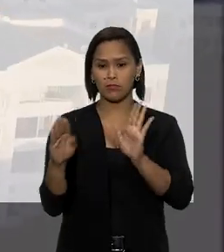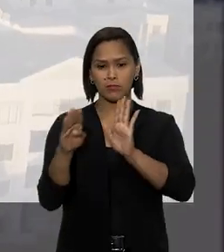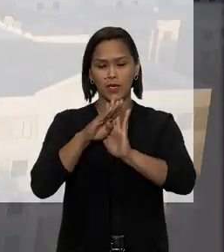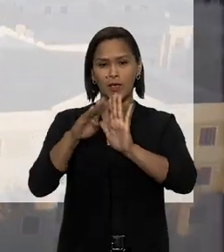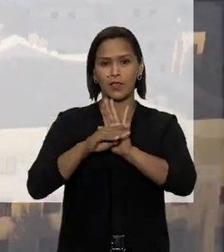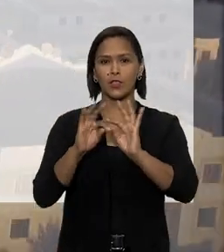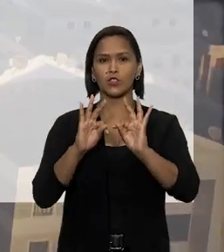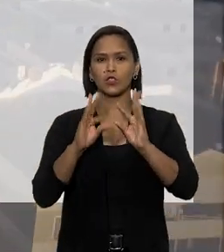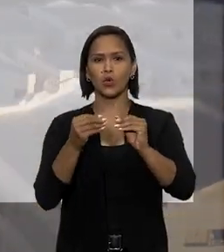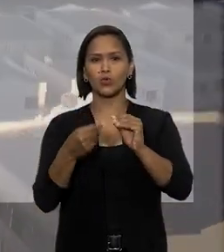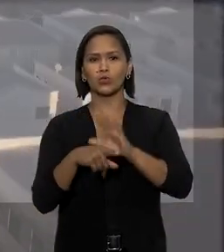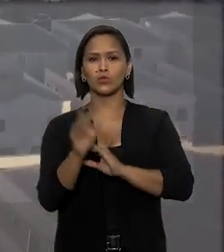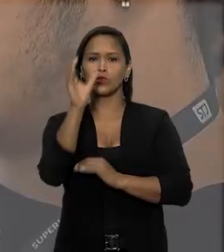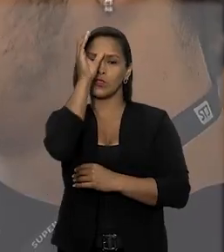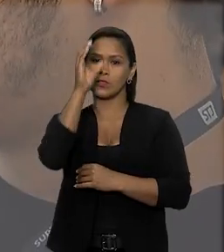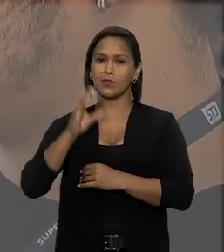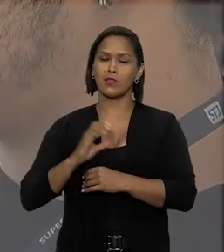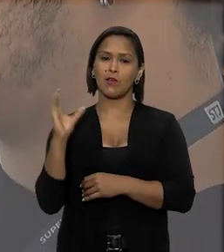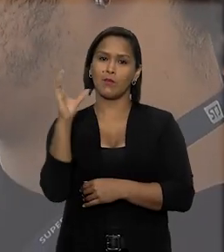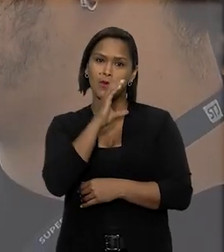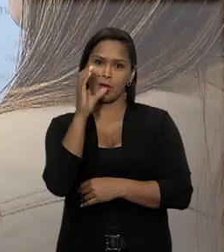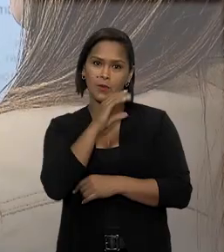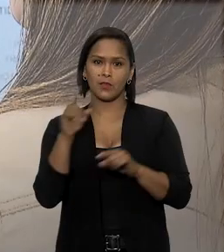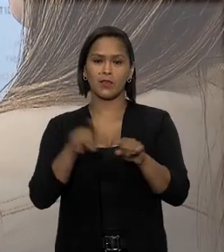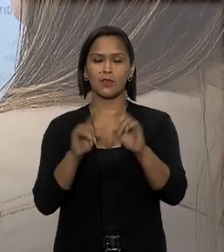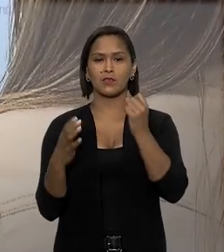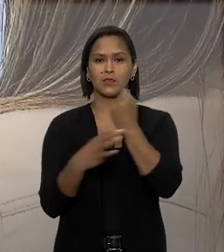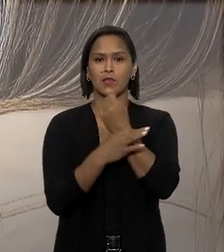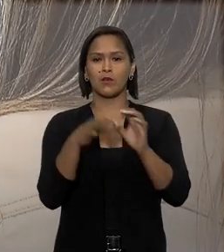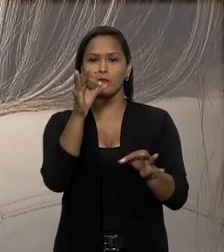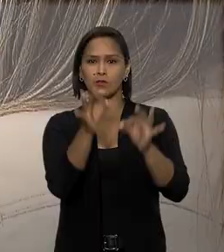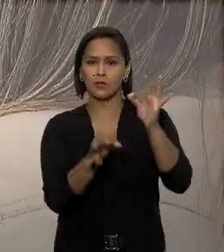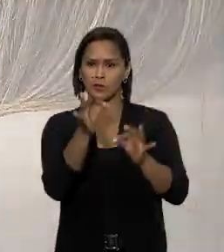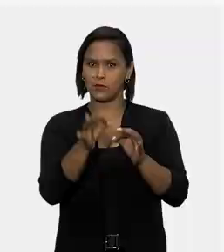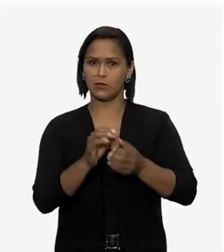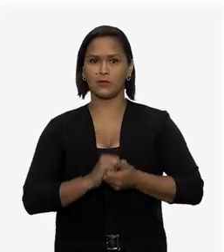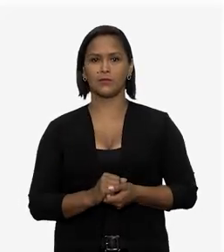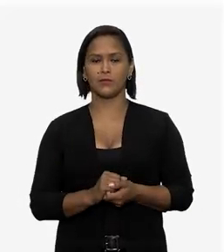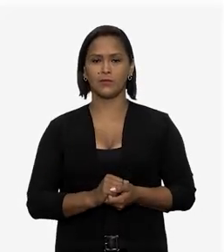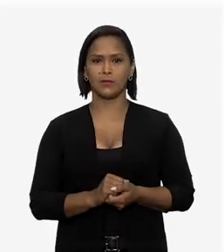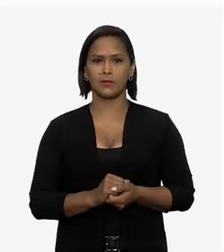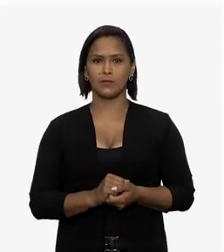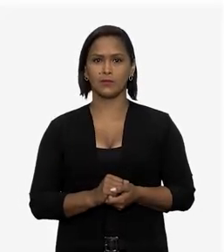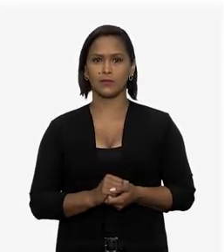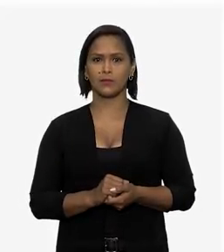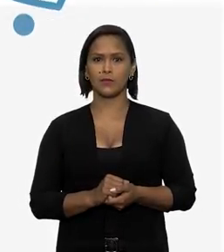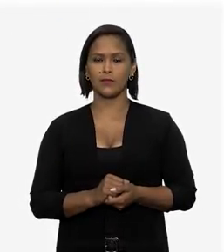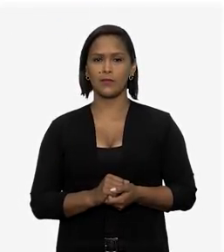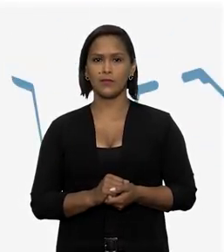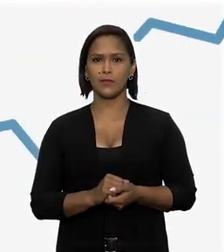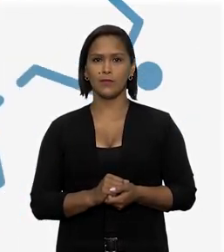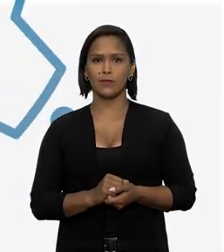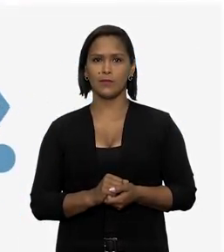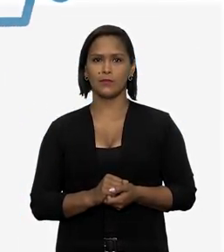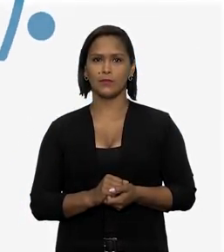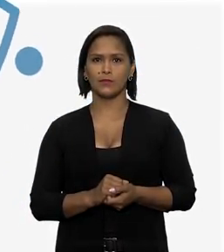atendam às expectativas do cidadão por agilidade e segurança jurídica. Música